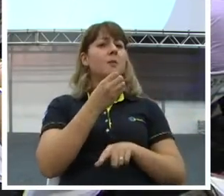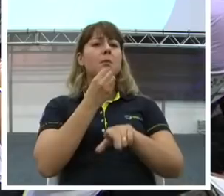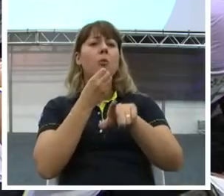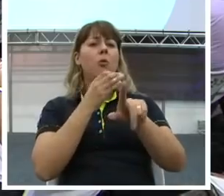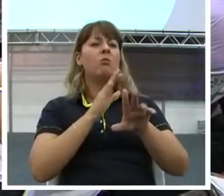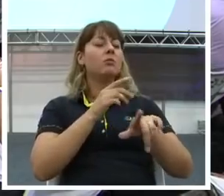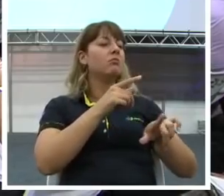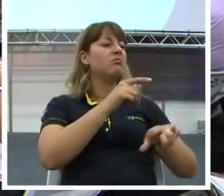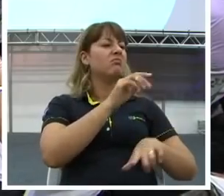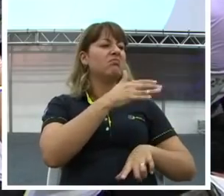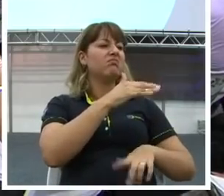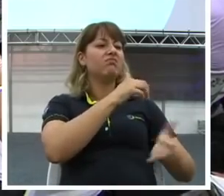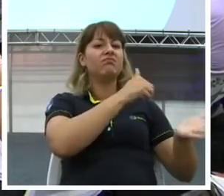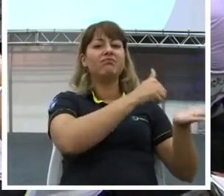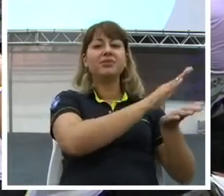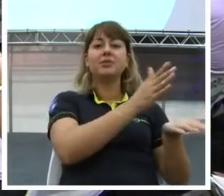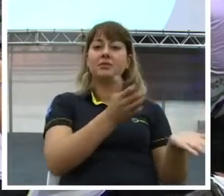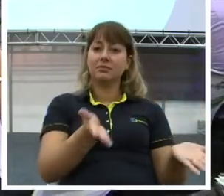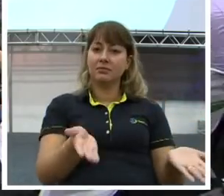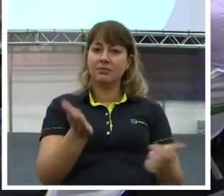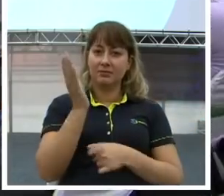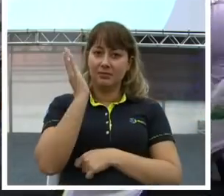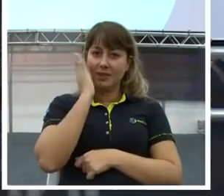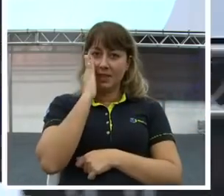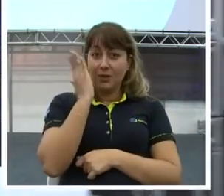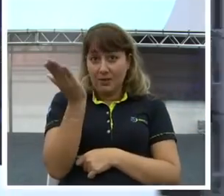Capitou? Você ganha o que você merece.